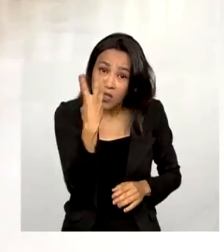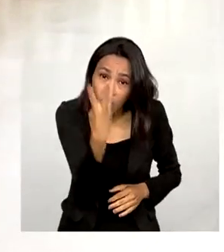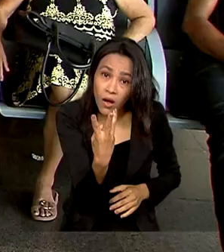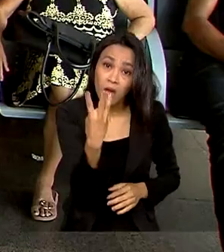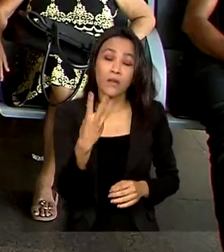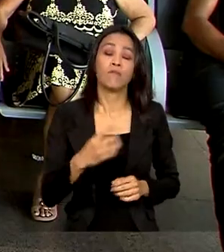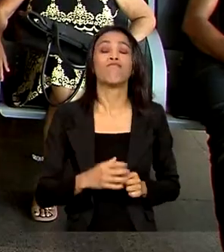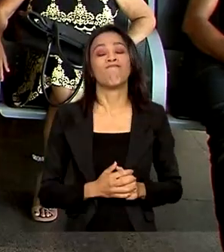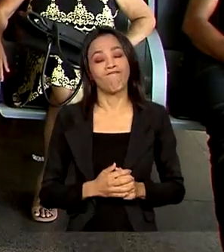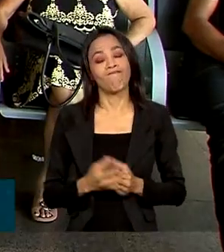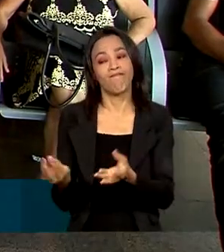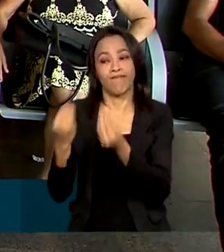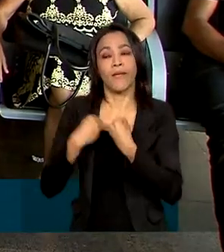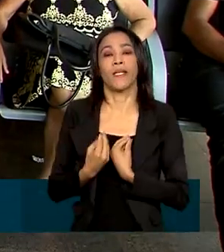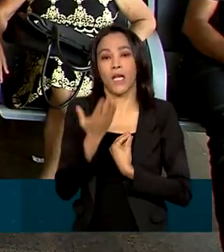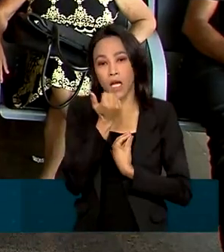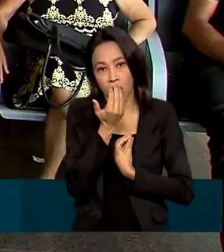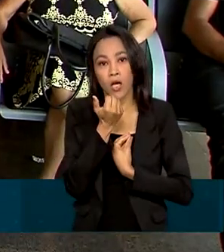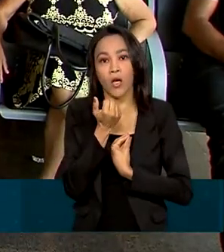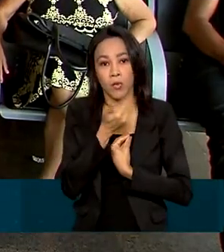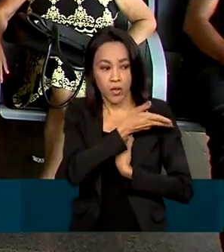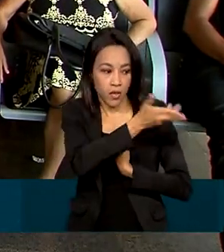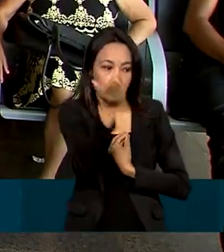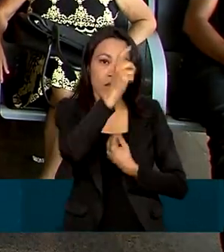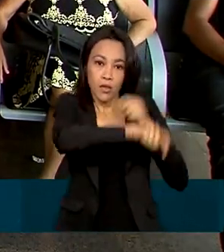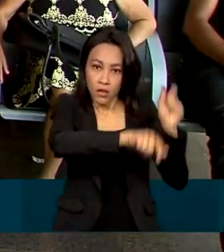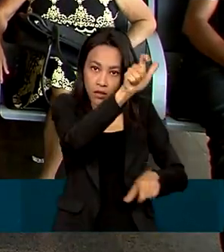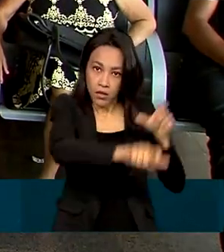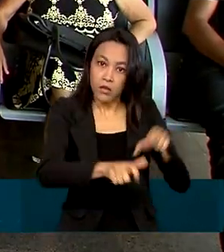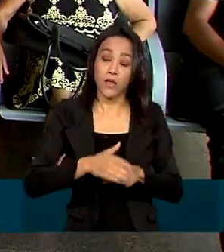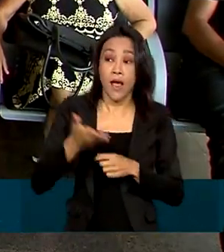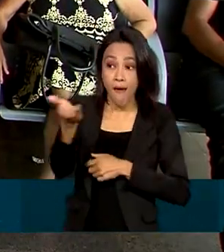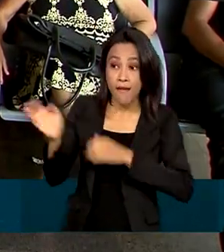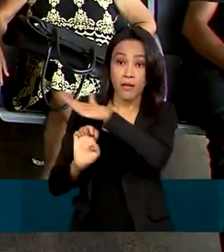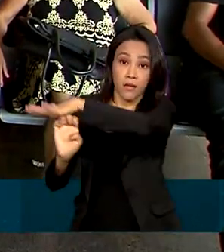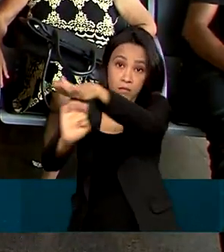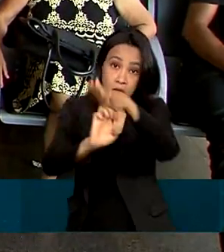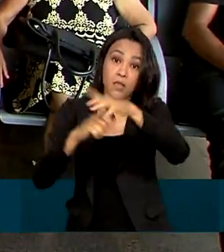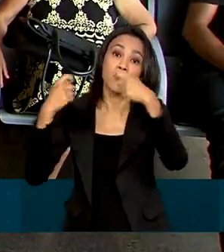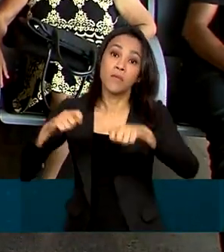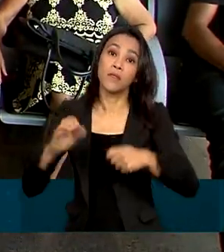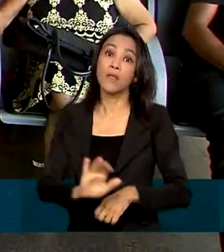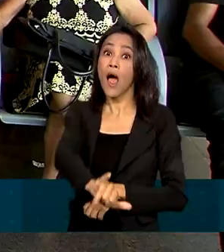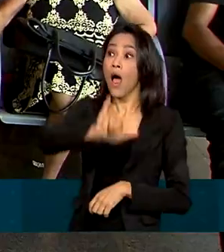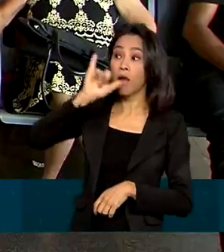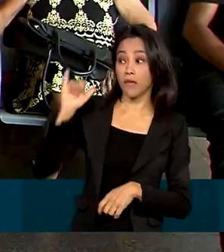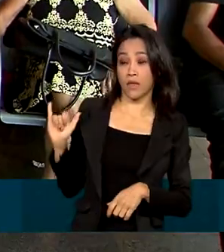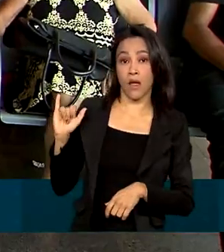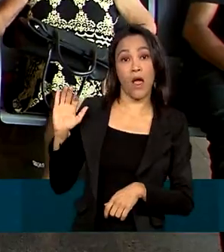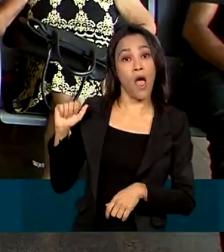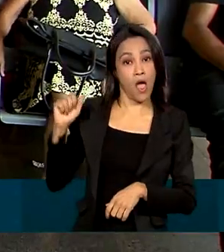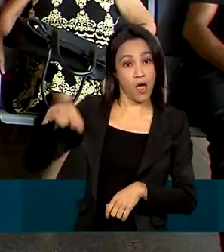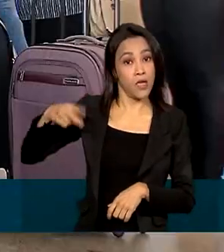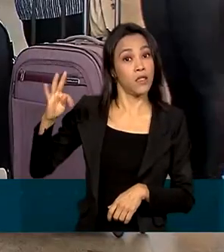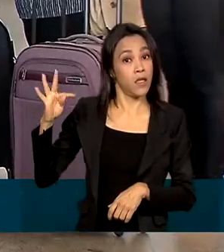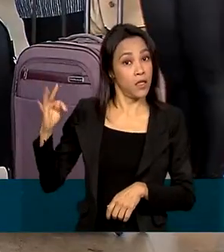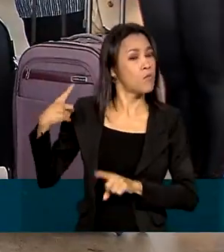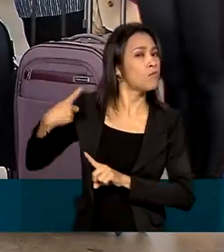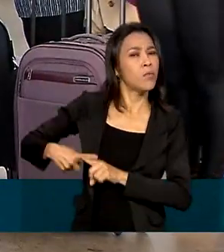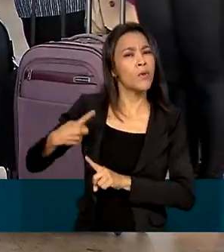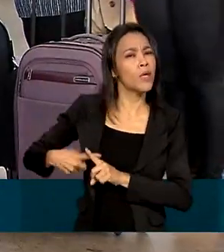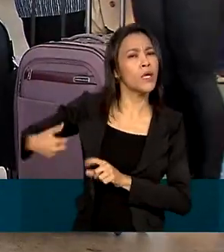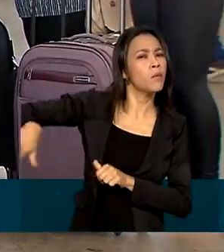deve ser fornecida alimentação aos passageiros. Já as empresas devem comunicar à ANTT a necessidade de mudança de